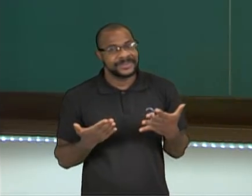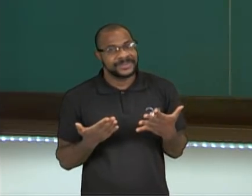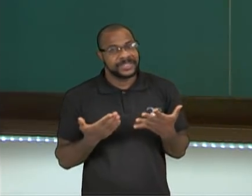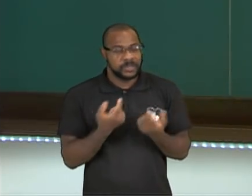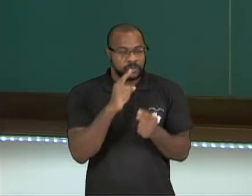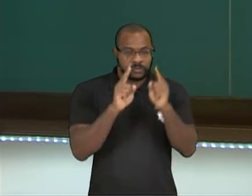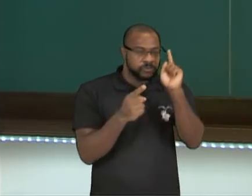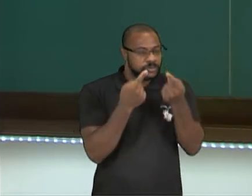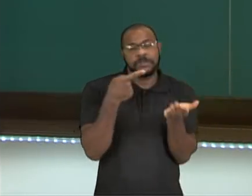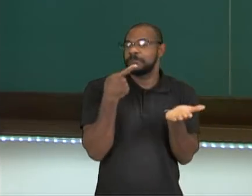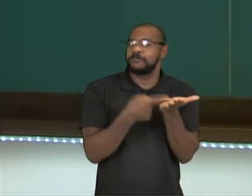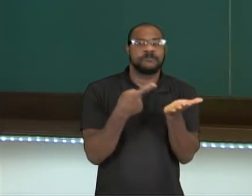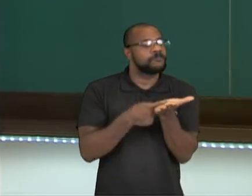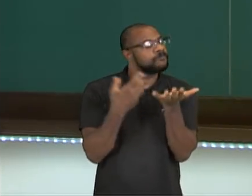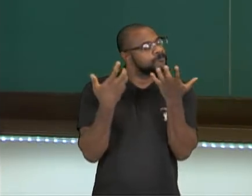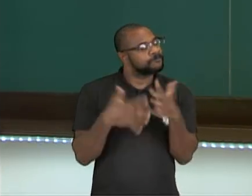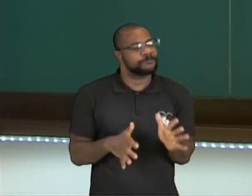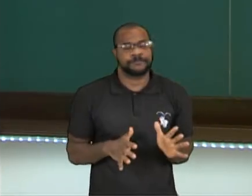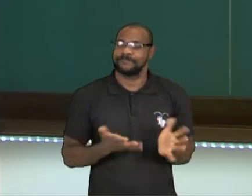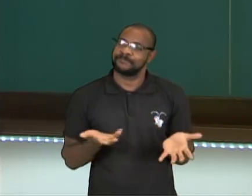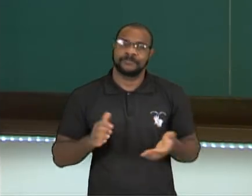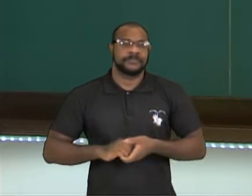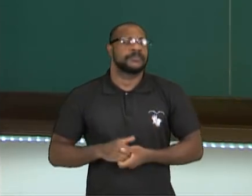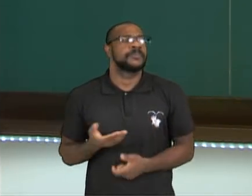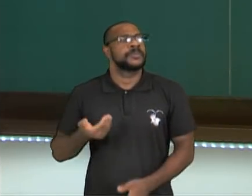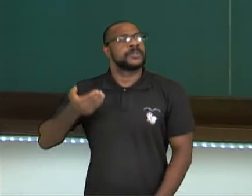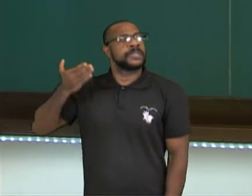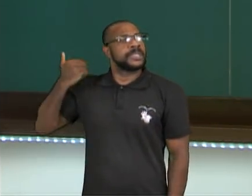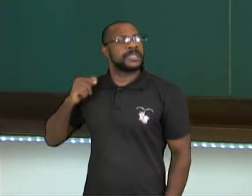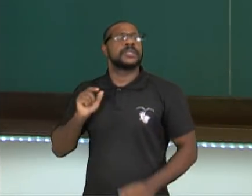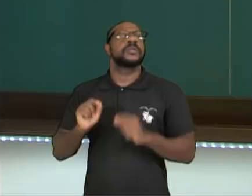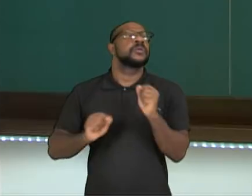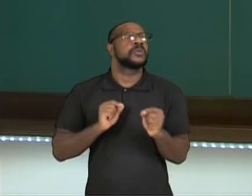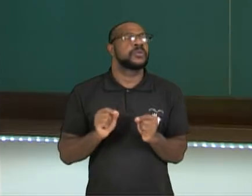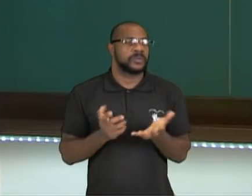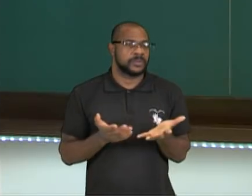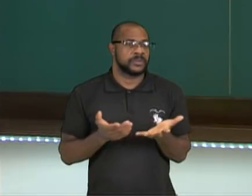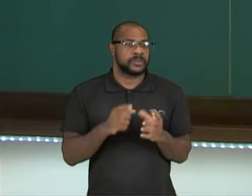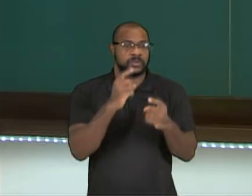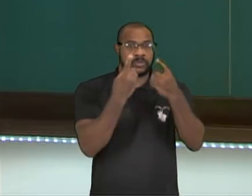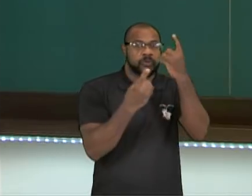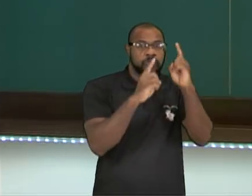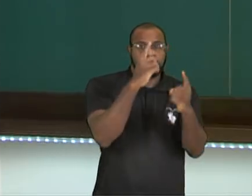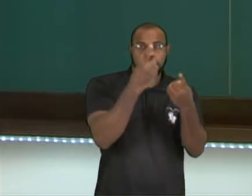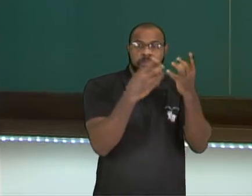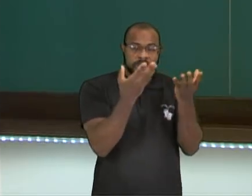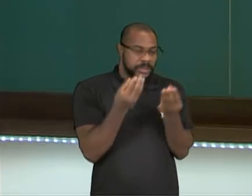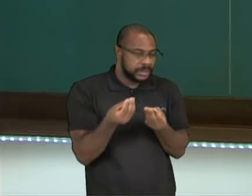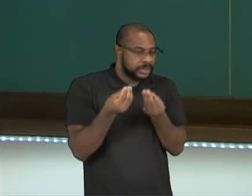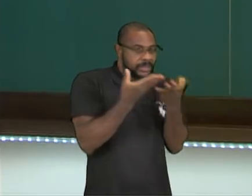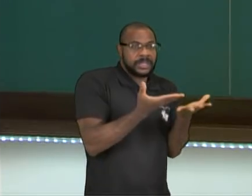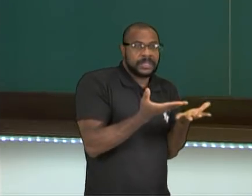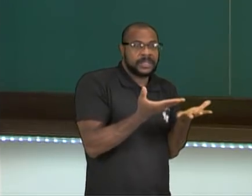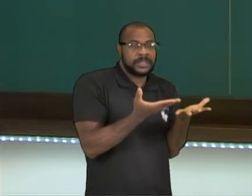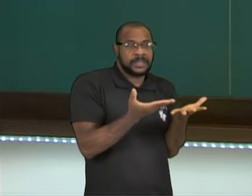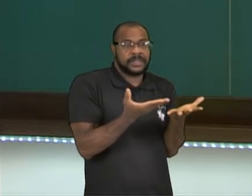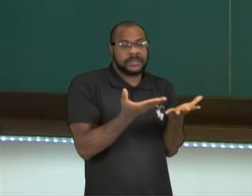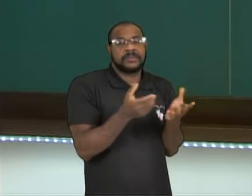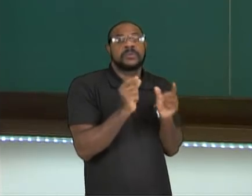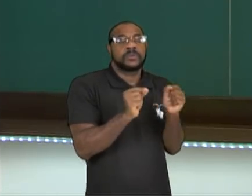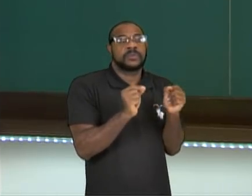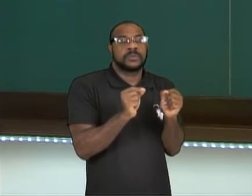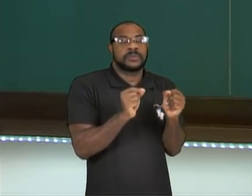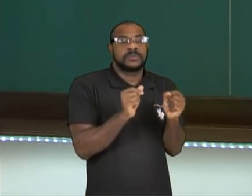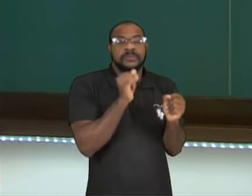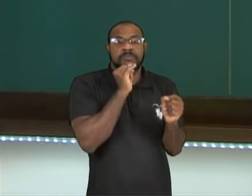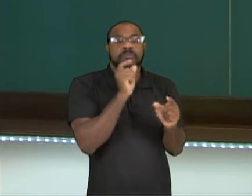acordo. Teve uma época em que o Chile queria dar parte do território, mas era uma parte do território